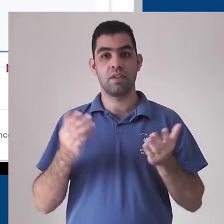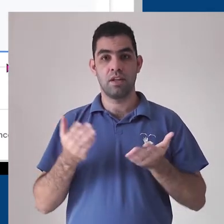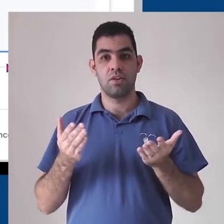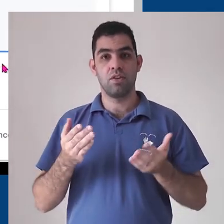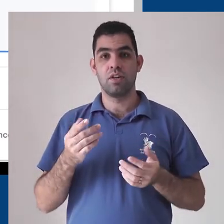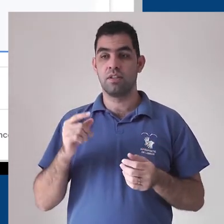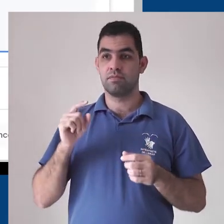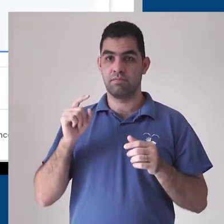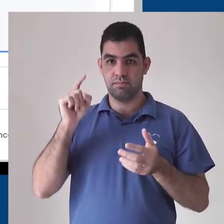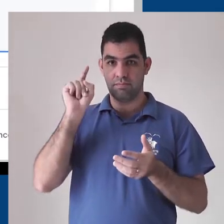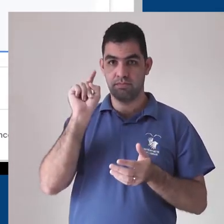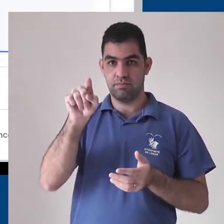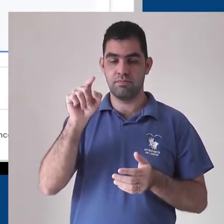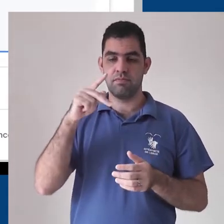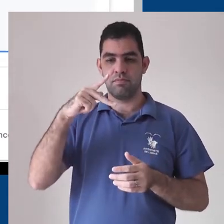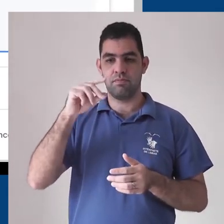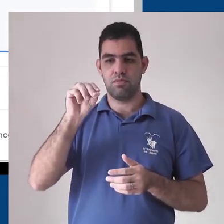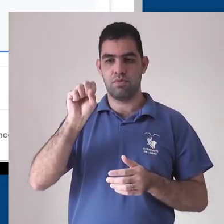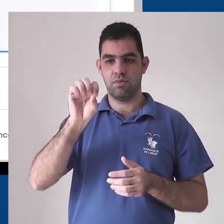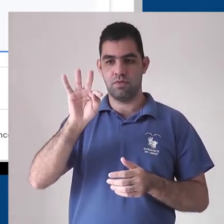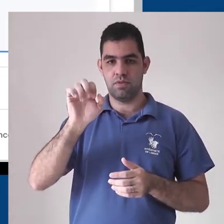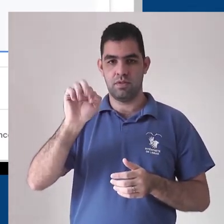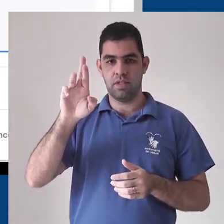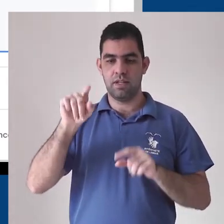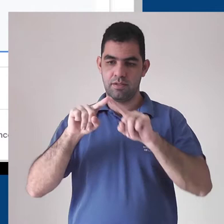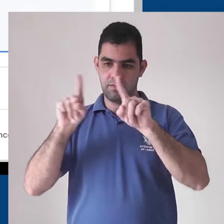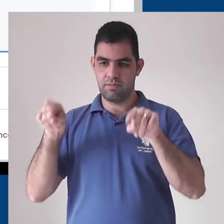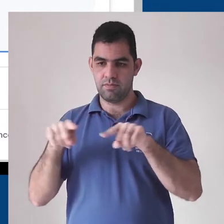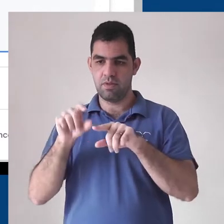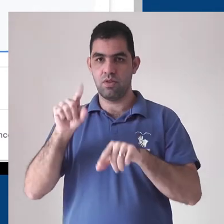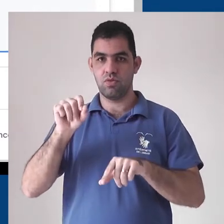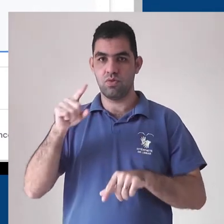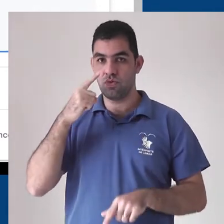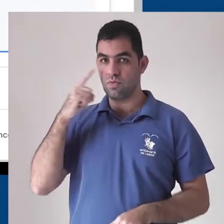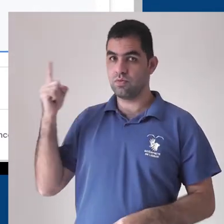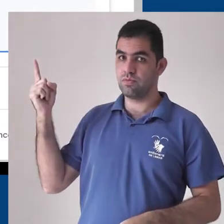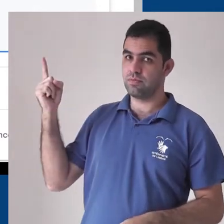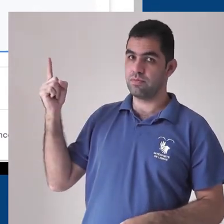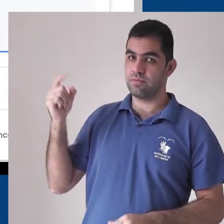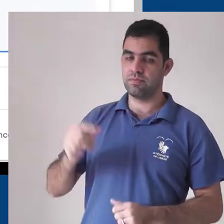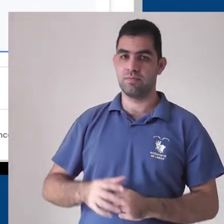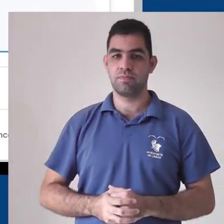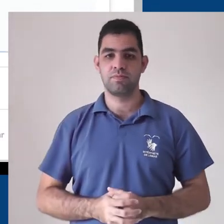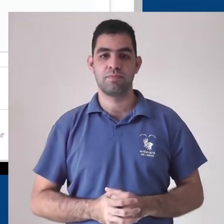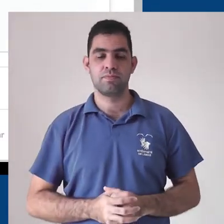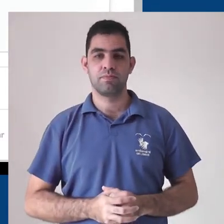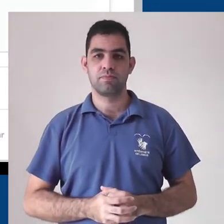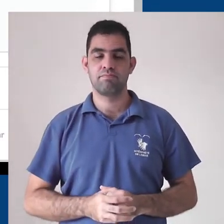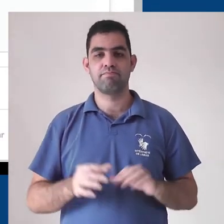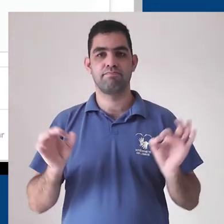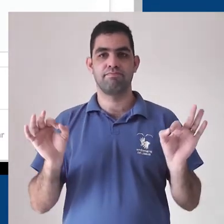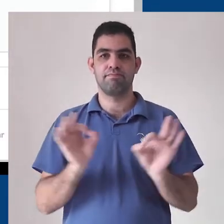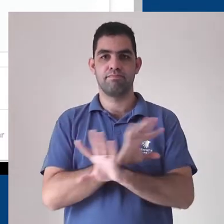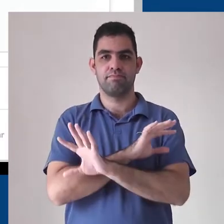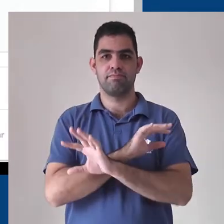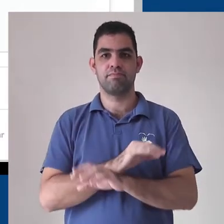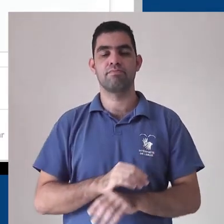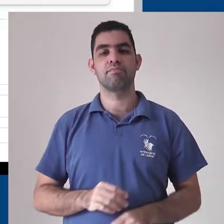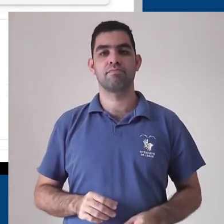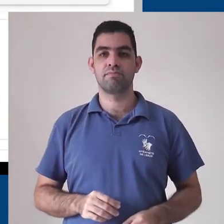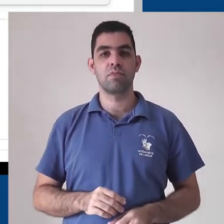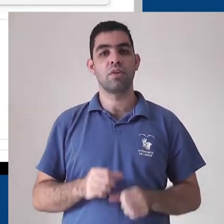Agora vamos clicar em Postar nessa caixa azul no canto inferior direito. Pronto!